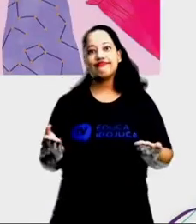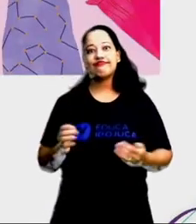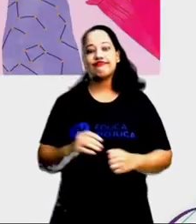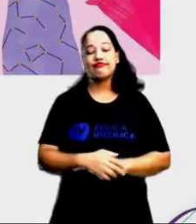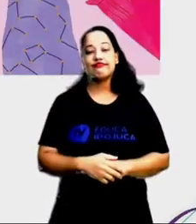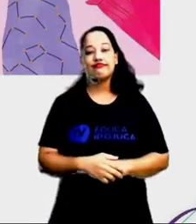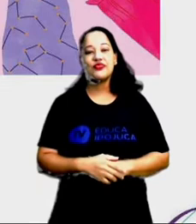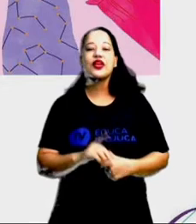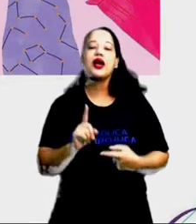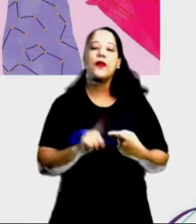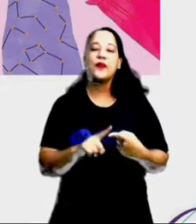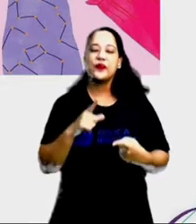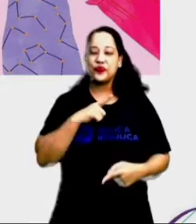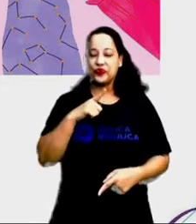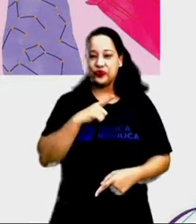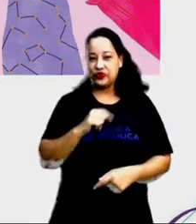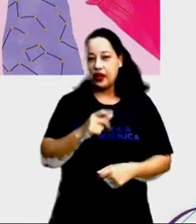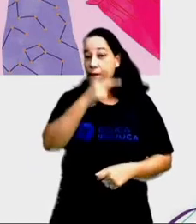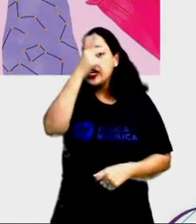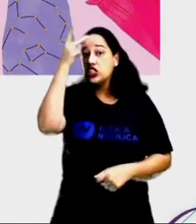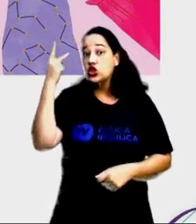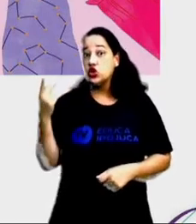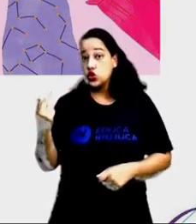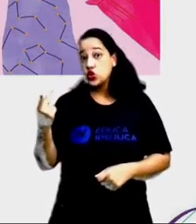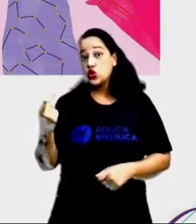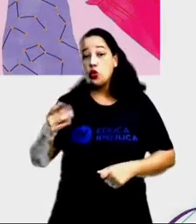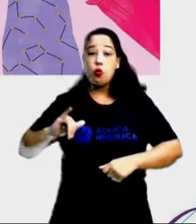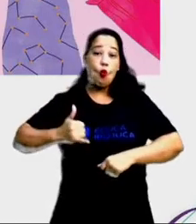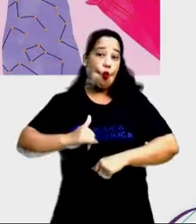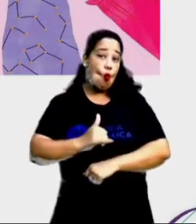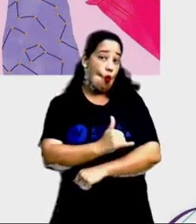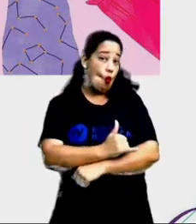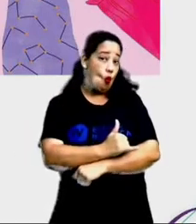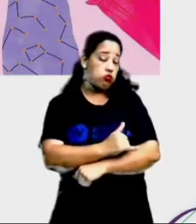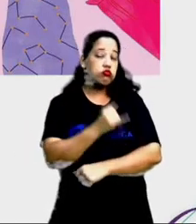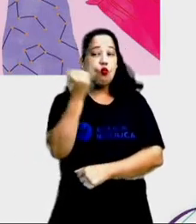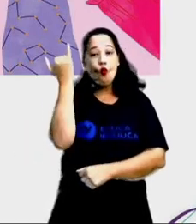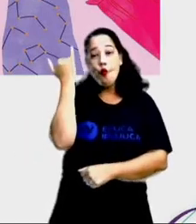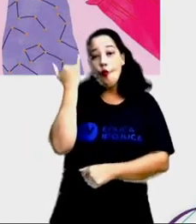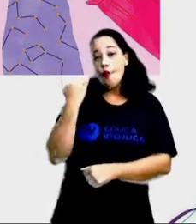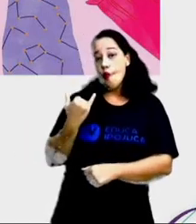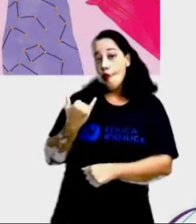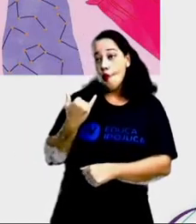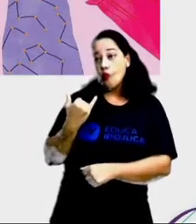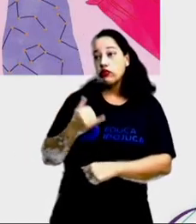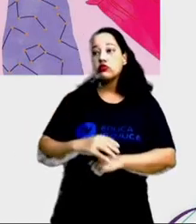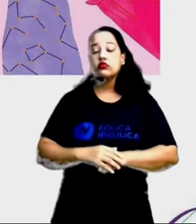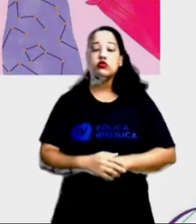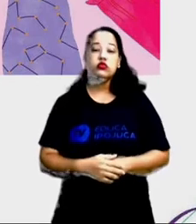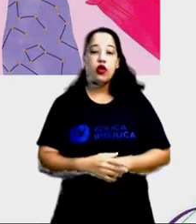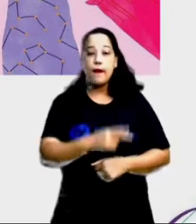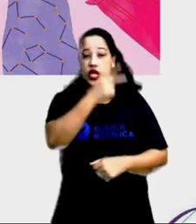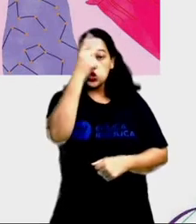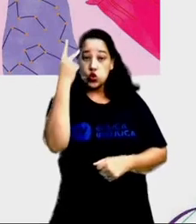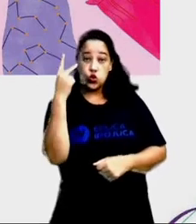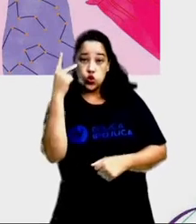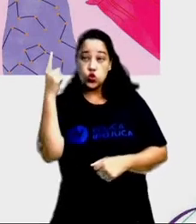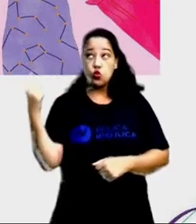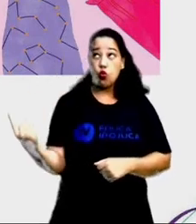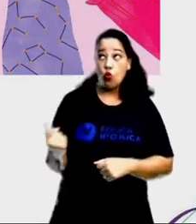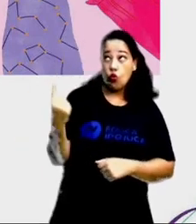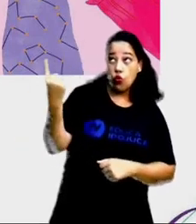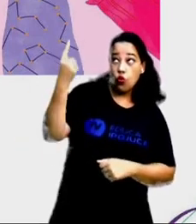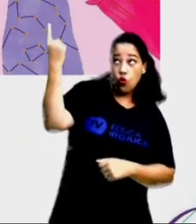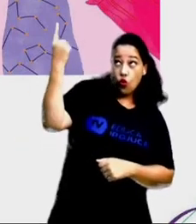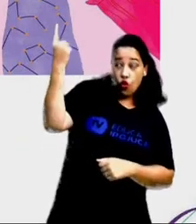Também existem crianças, pessoas gordas e pessoas magras, pessoas altas